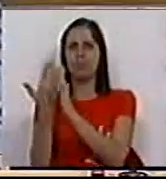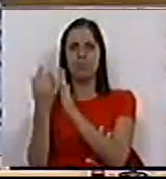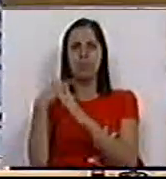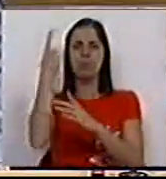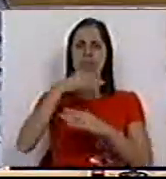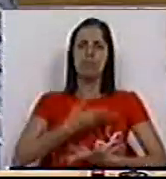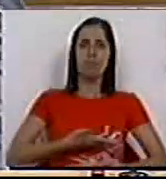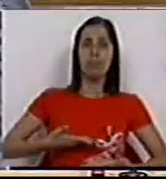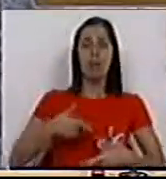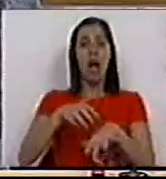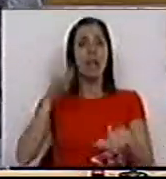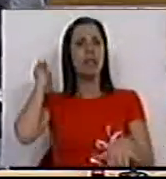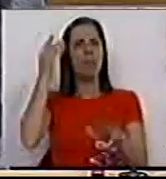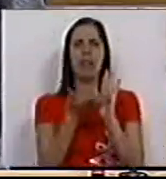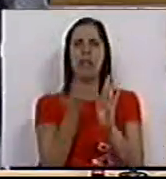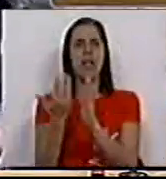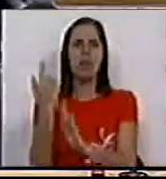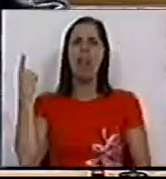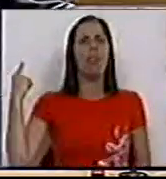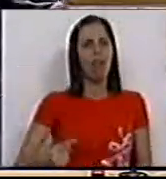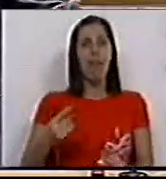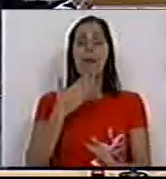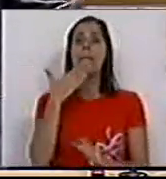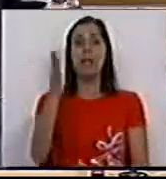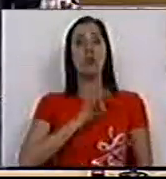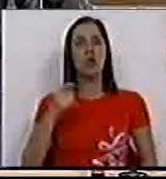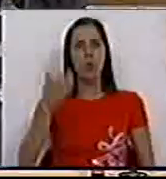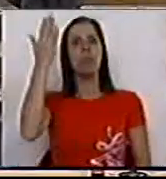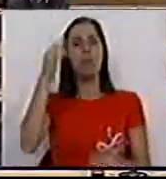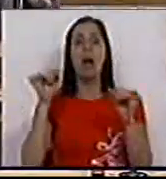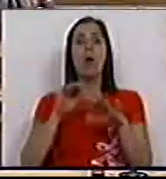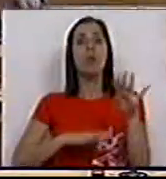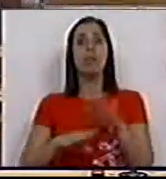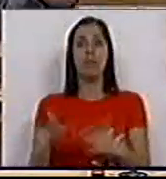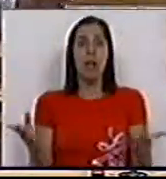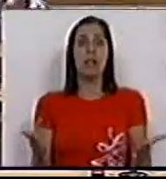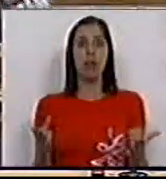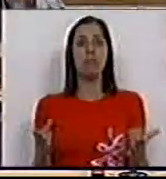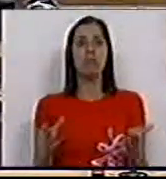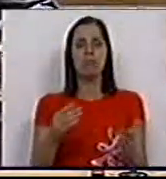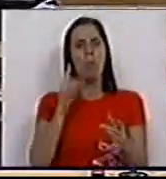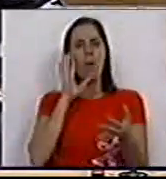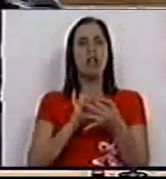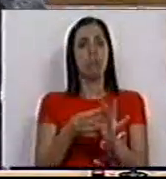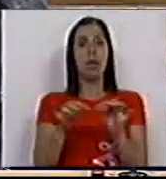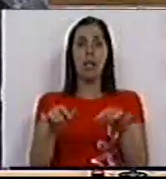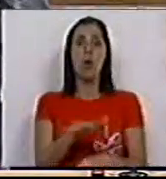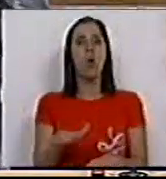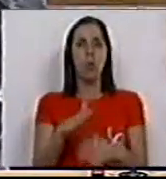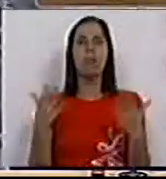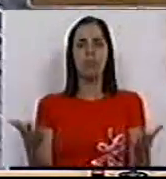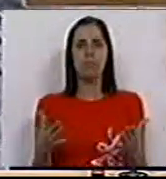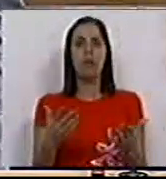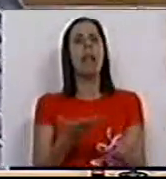bustos dos corredores da Assembleia da República e pedimos ao Sr. Presidente que se faça aquilo que é o mais sensato neste contexto,